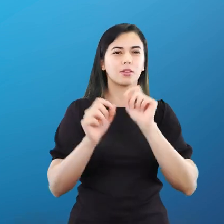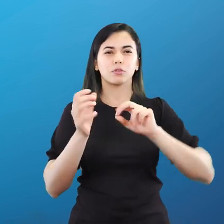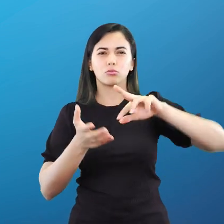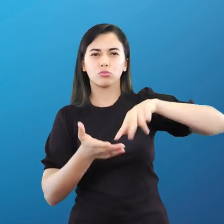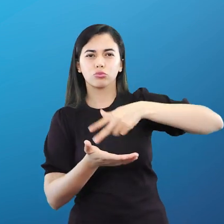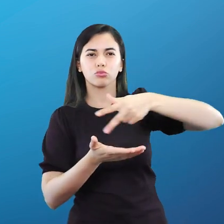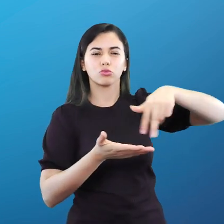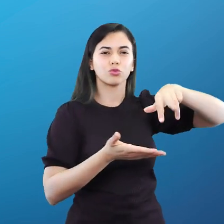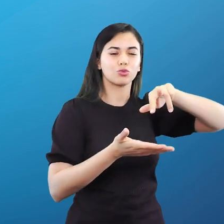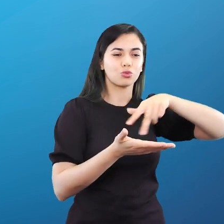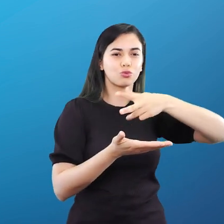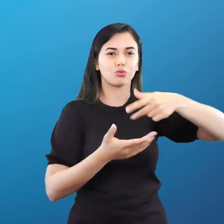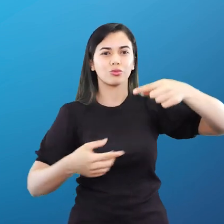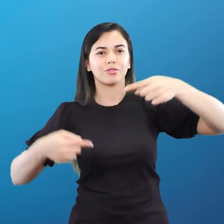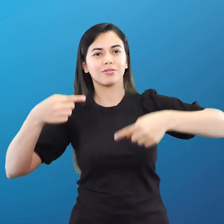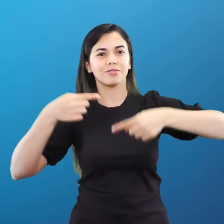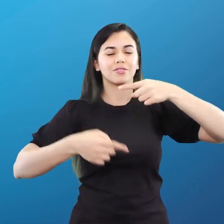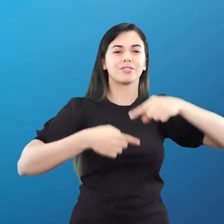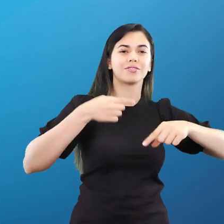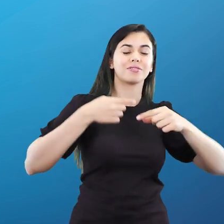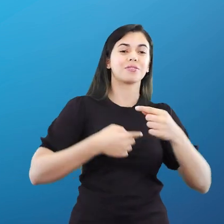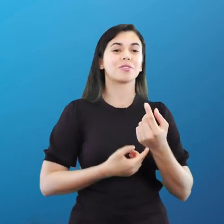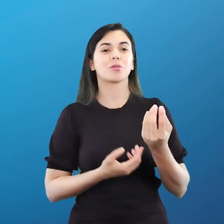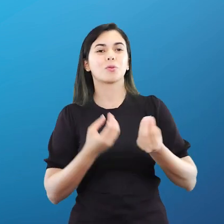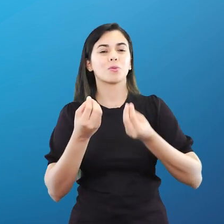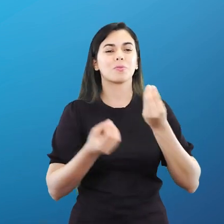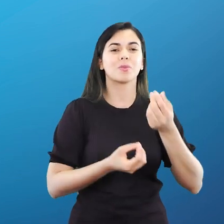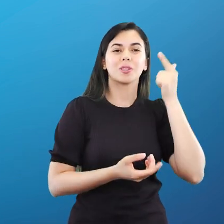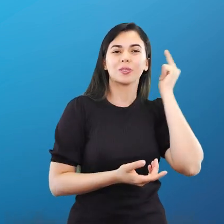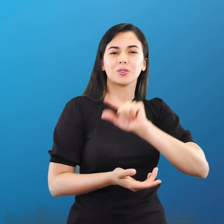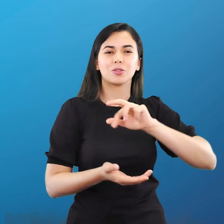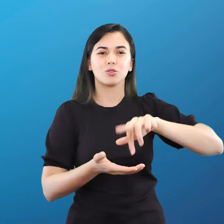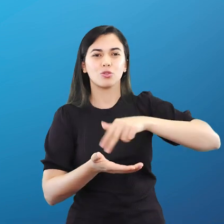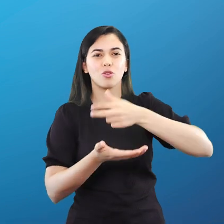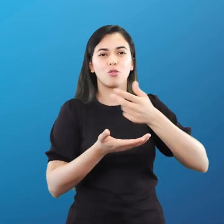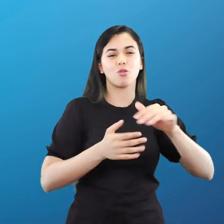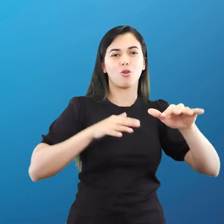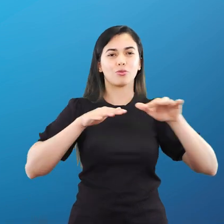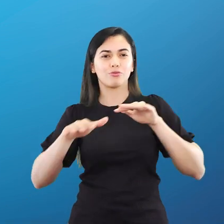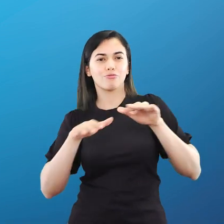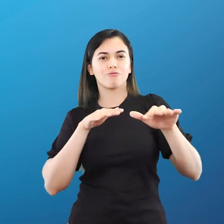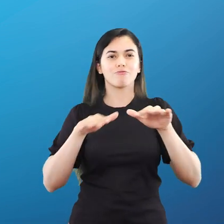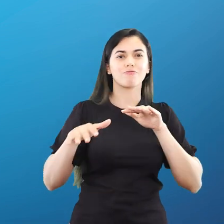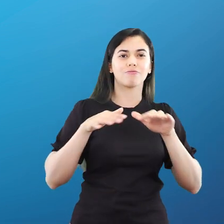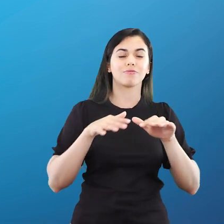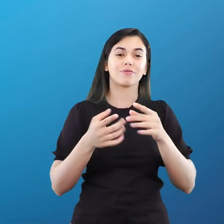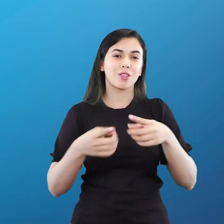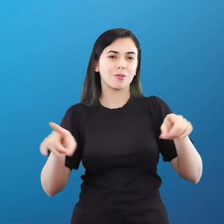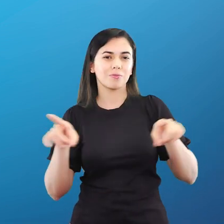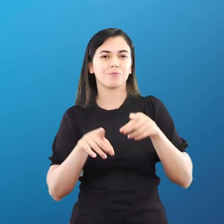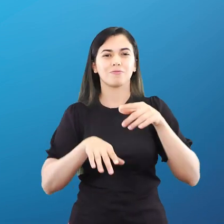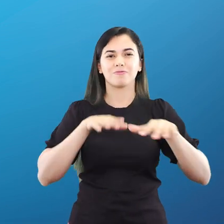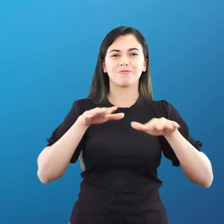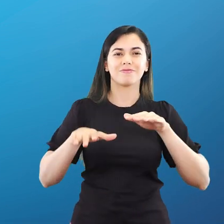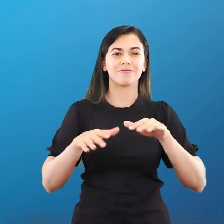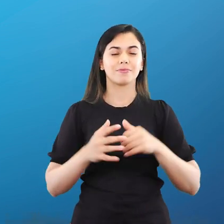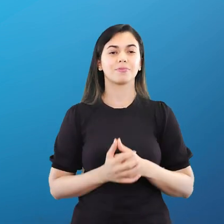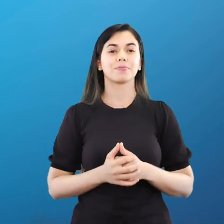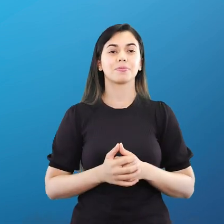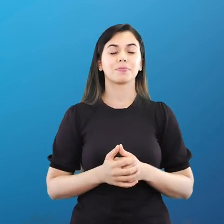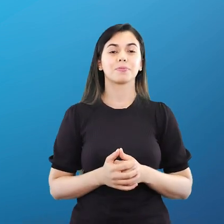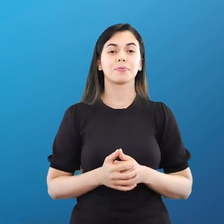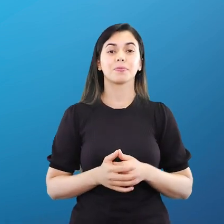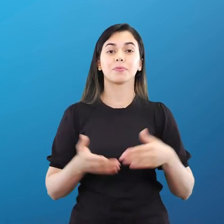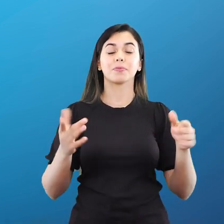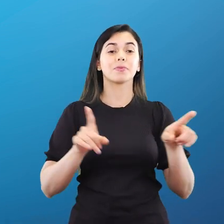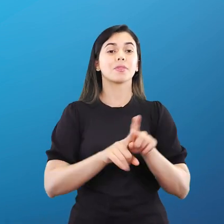compete ali, quem faz mais de malabarismo, né? Com o corpo, né? Com o som de um hip hop. Então, o braking é uma novidade. Nós